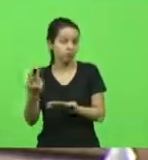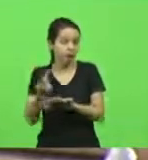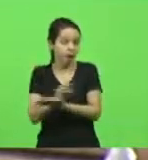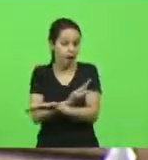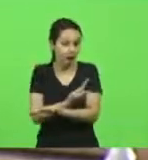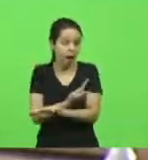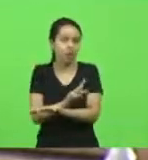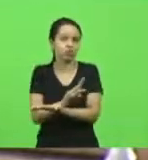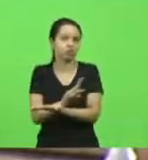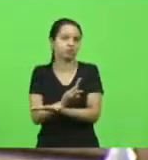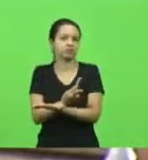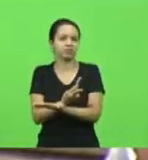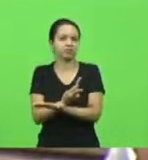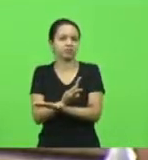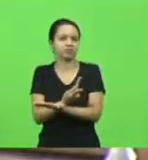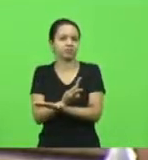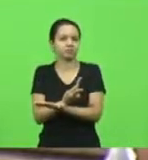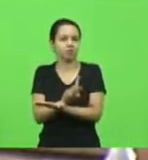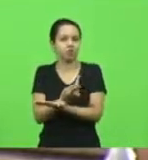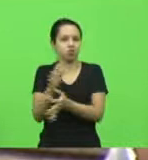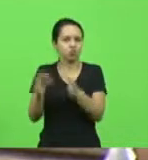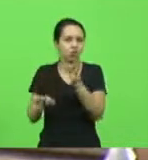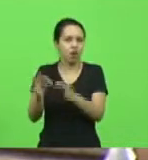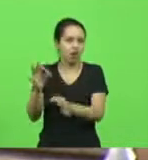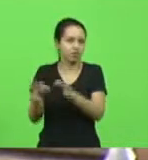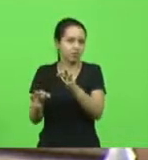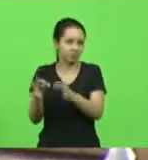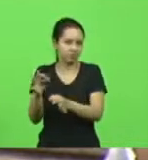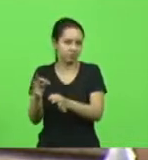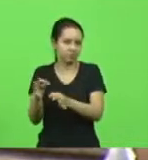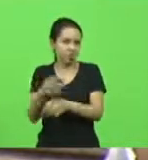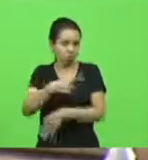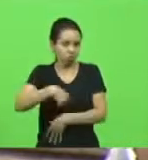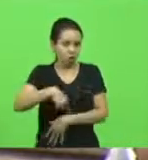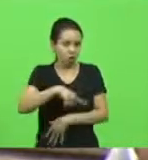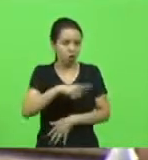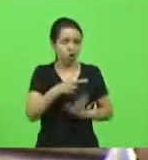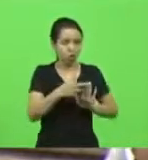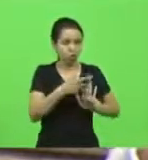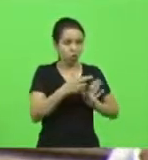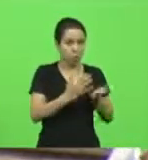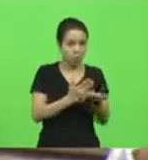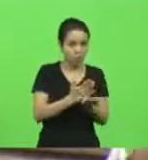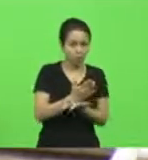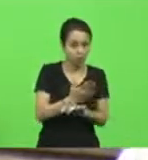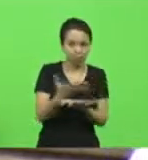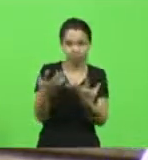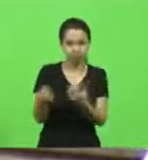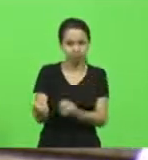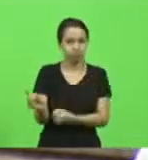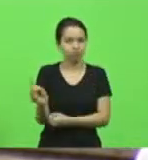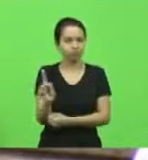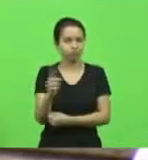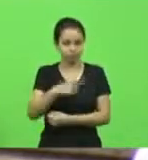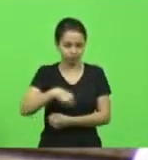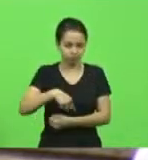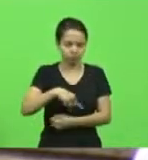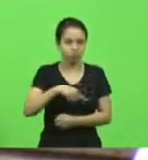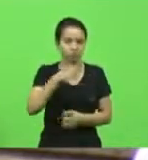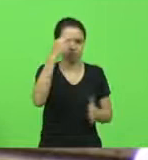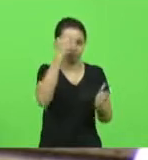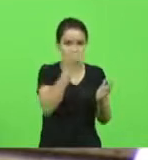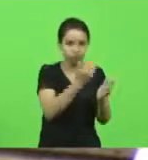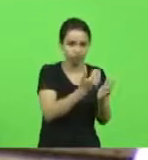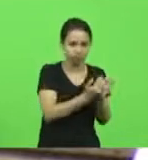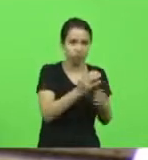aceito, a resolução que nós aprovamos nessa Casa, seguindo a Constituição Federal e a Constituição do